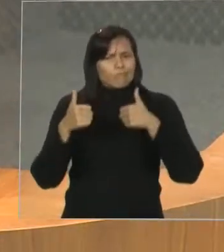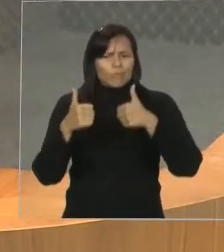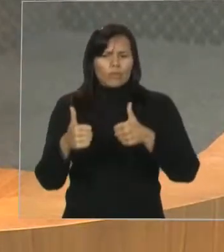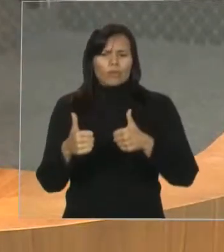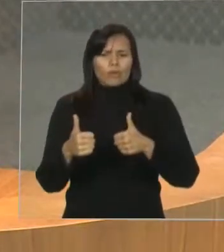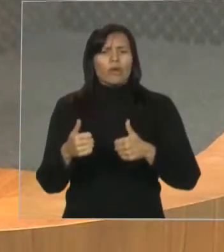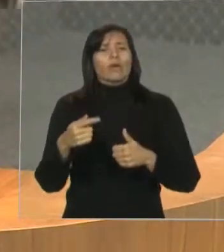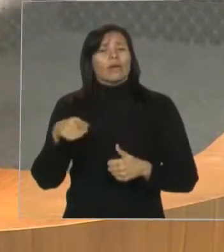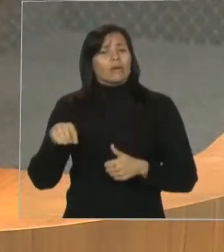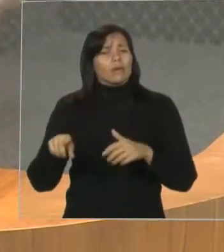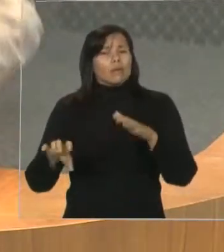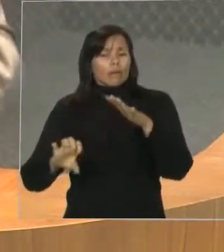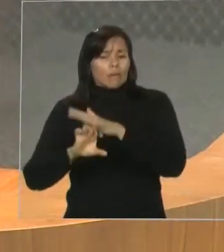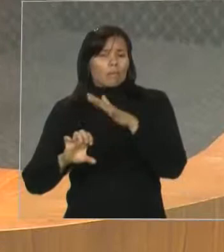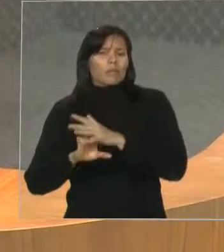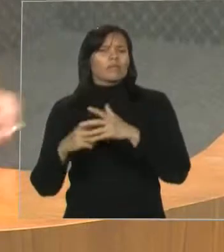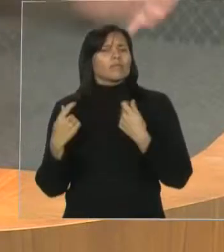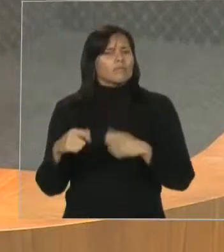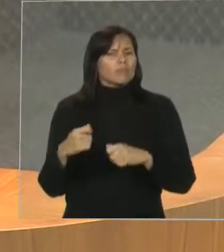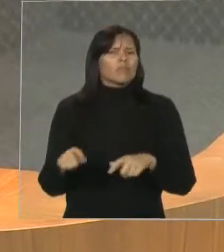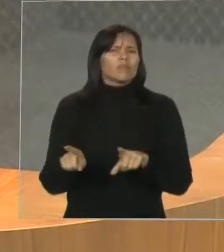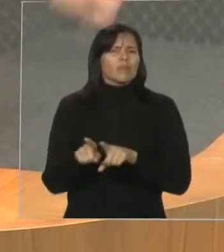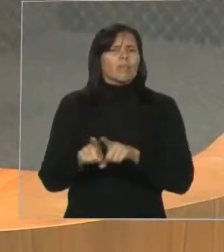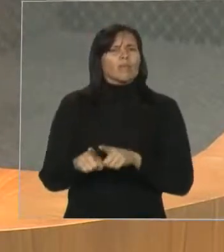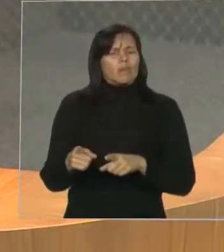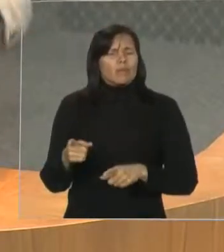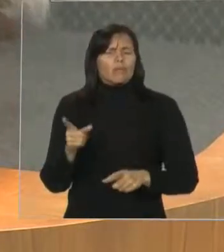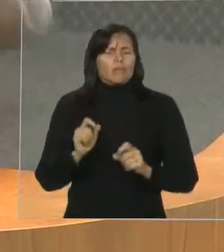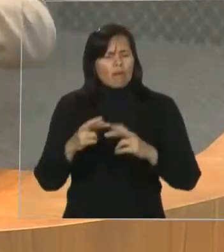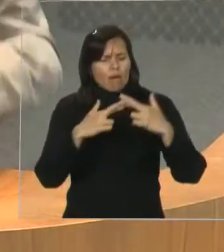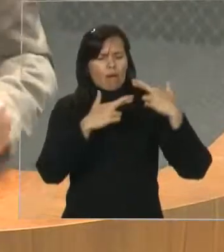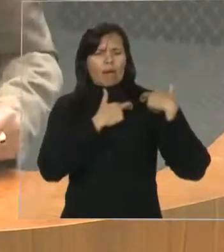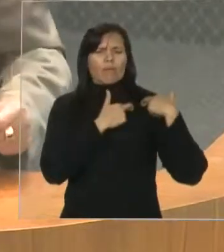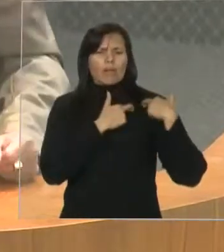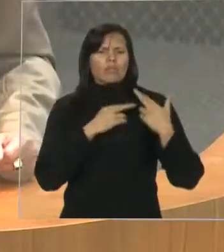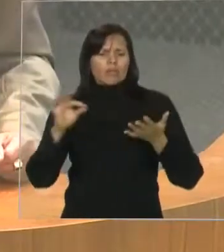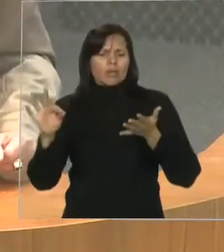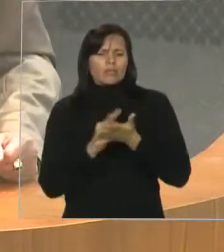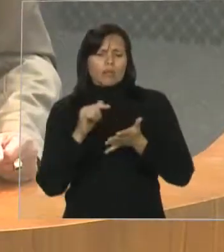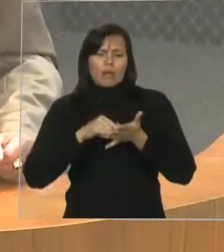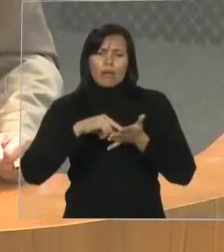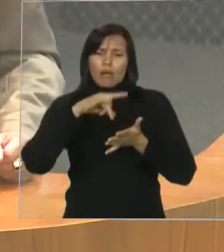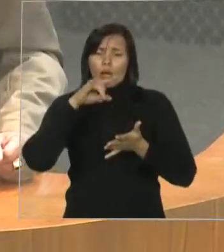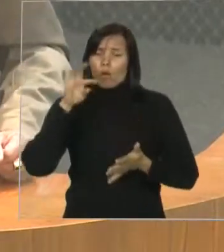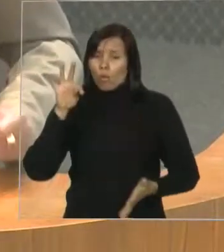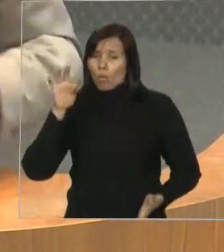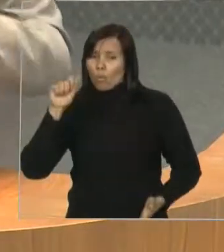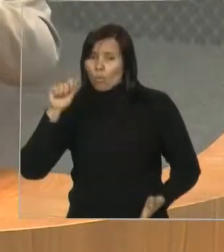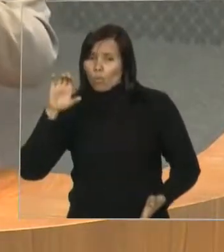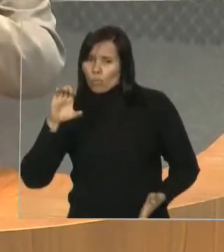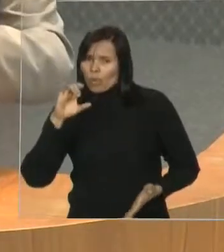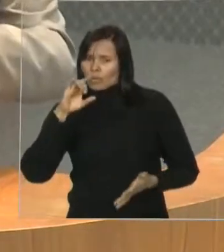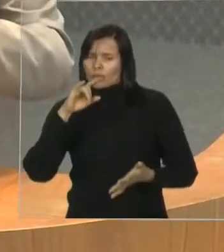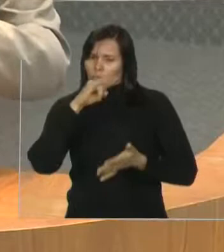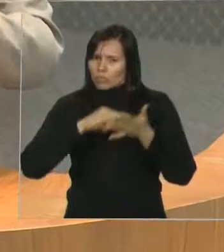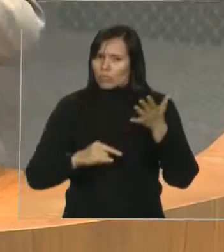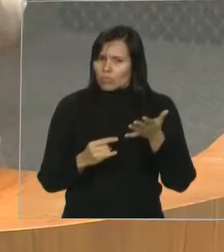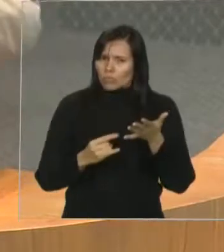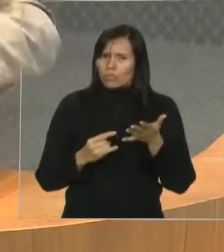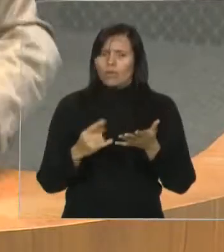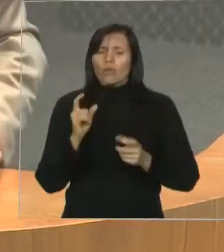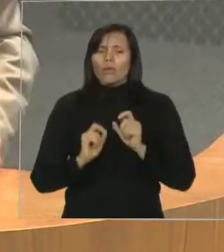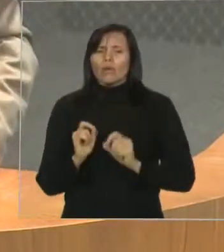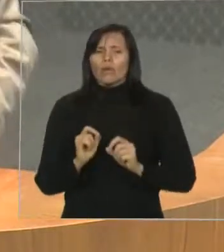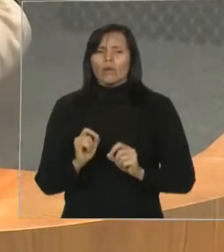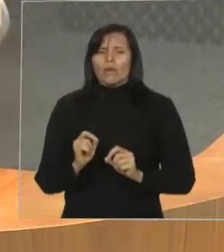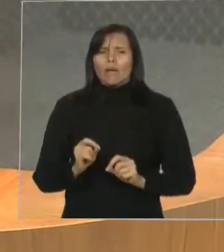disponibilizando vendas de passagens pela internet. Sr. Presidente, eu comprei as passagens do Ferri, deputado Francisco, só que eu tive que ir em outro